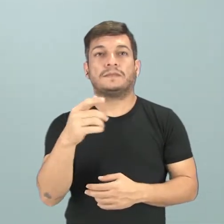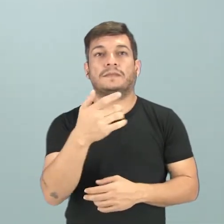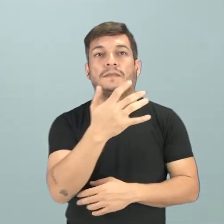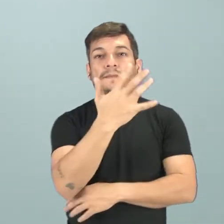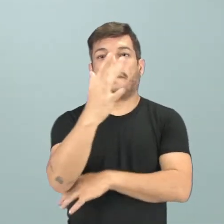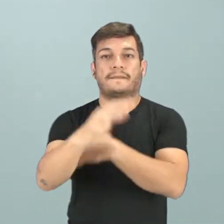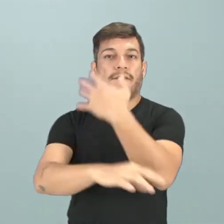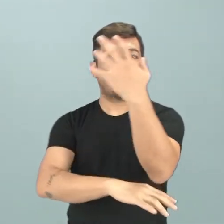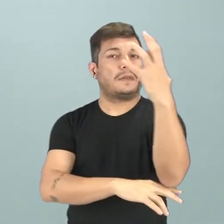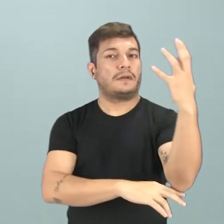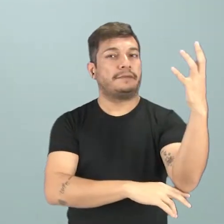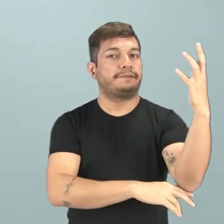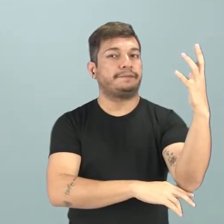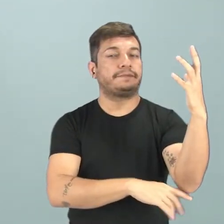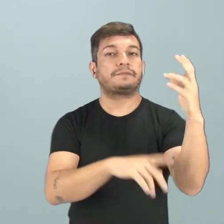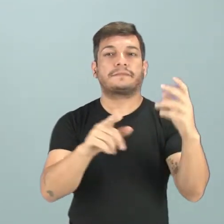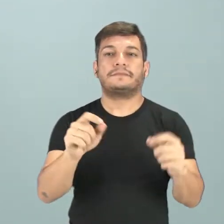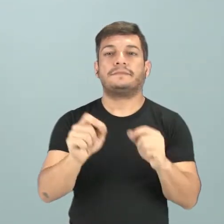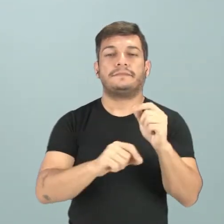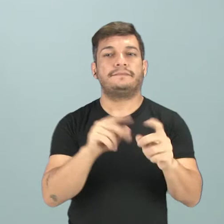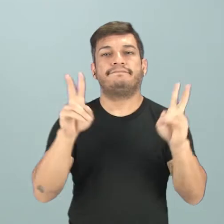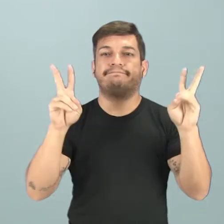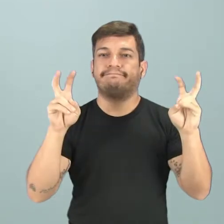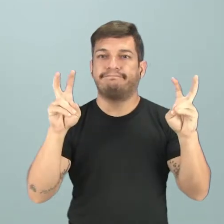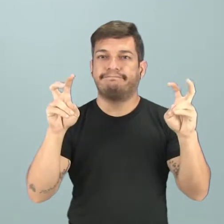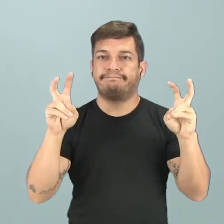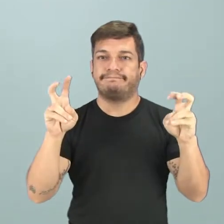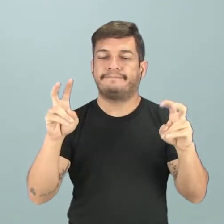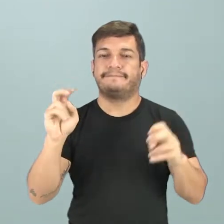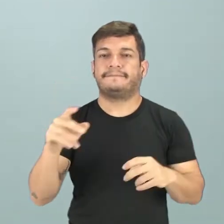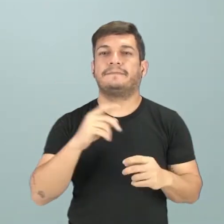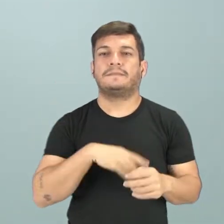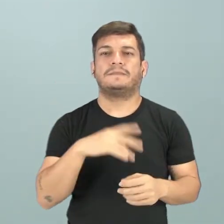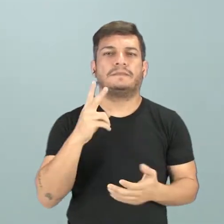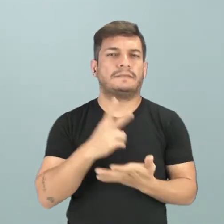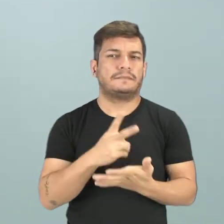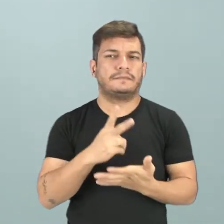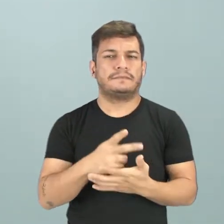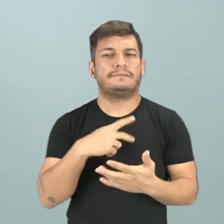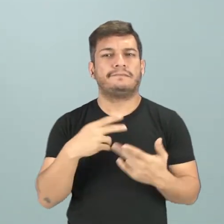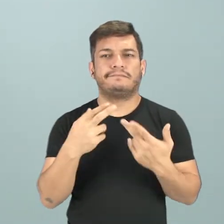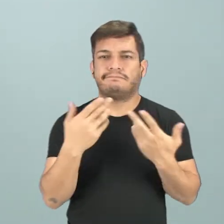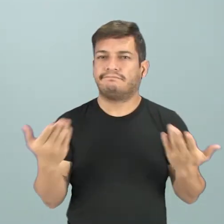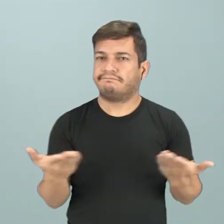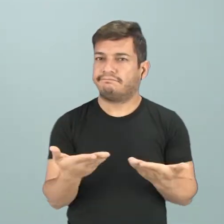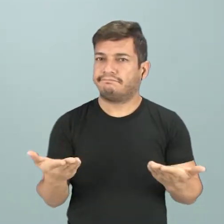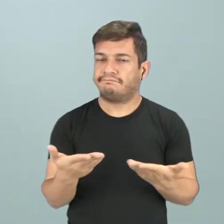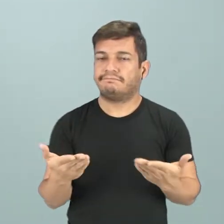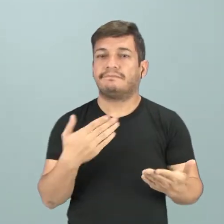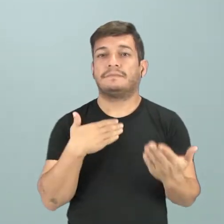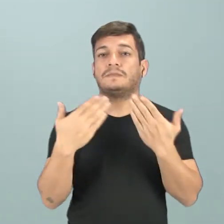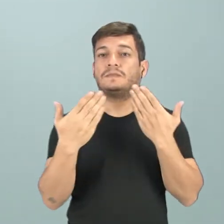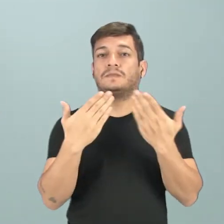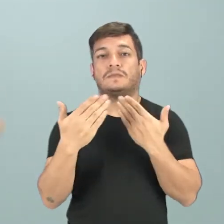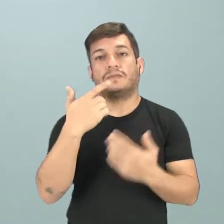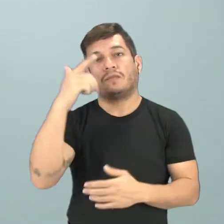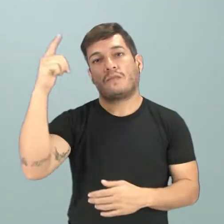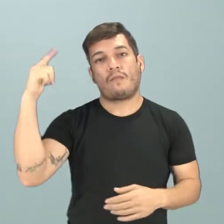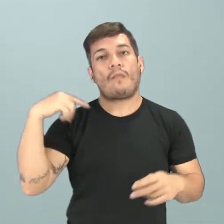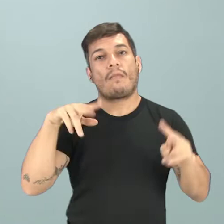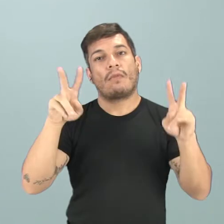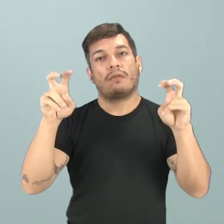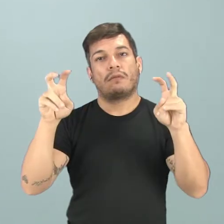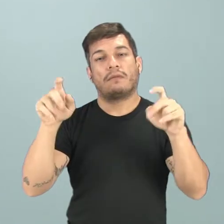ambiente é uma pauta, uma temática muito recorrente na atualidade em comparação com outras